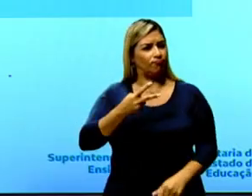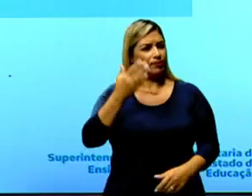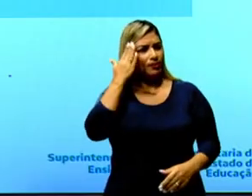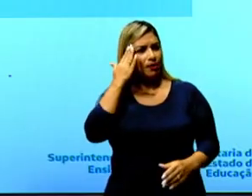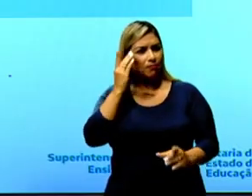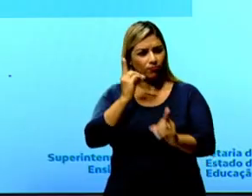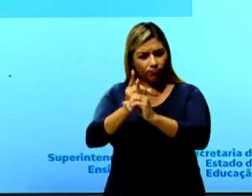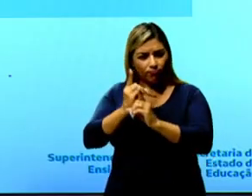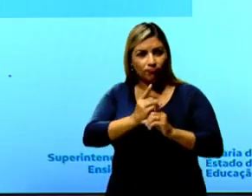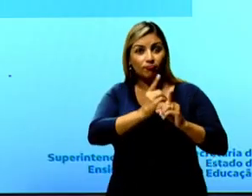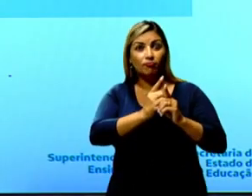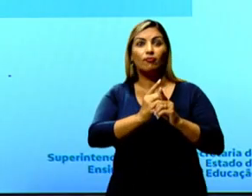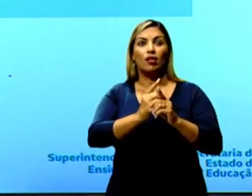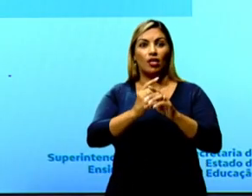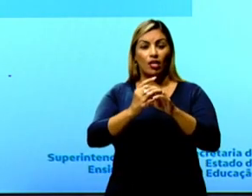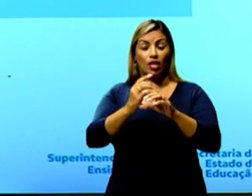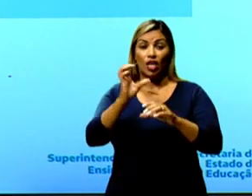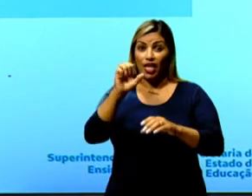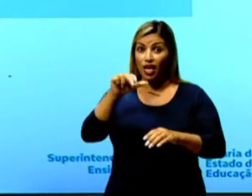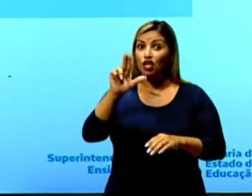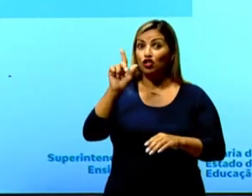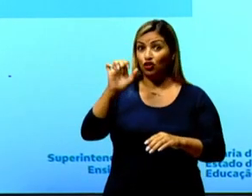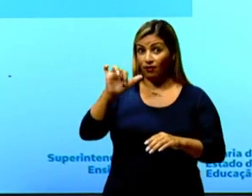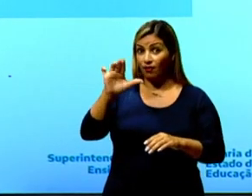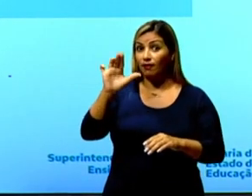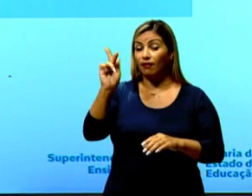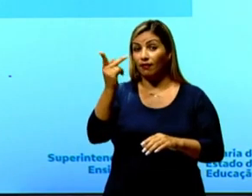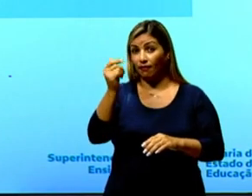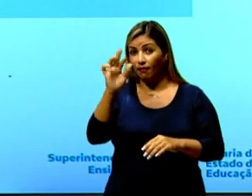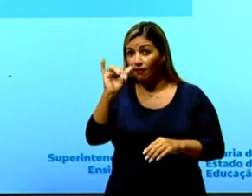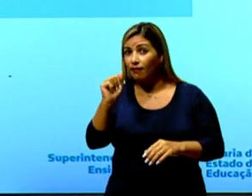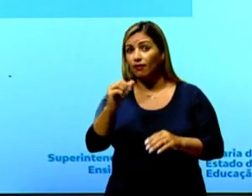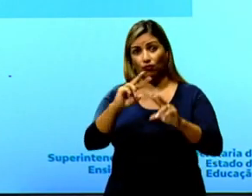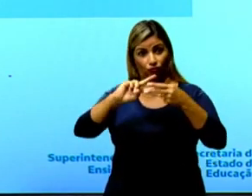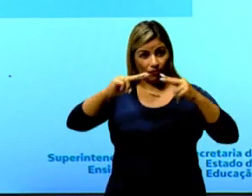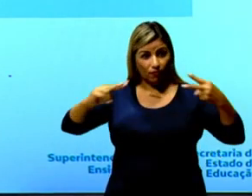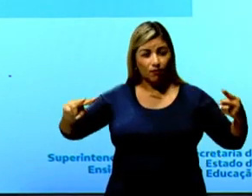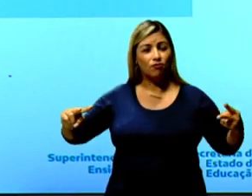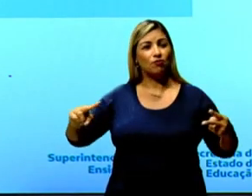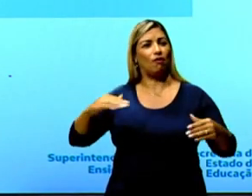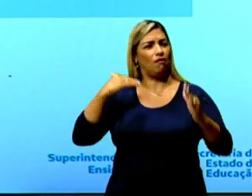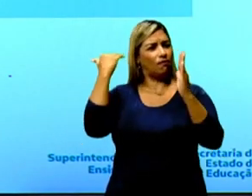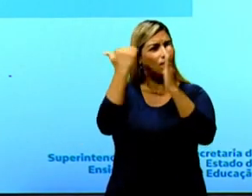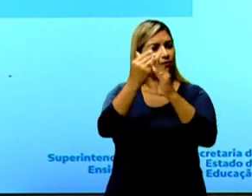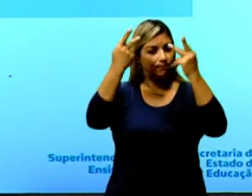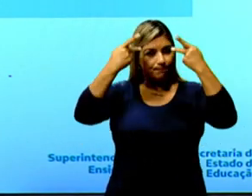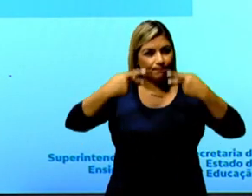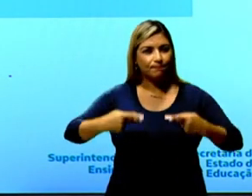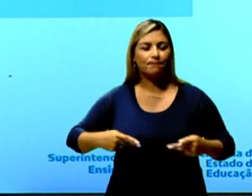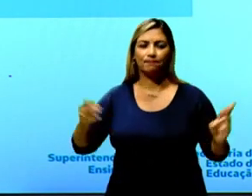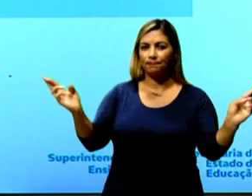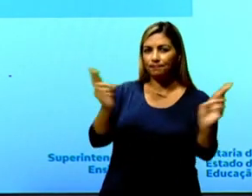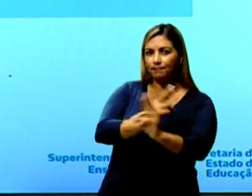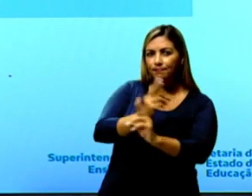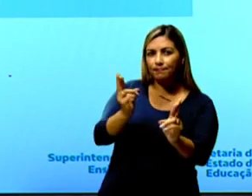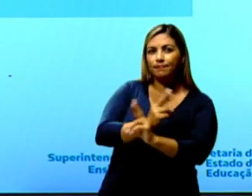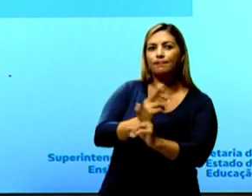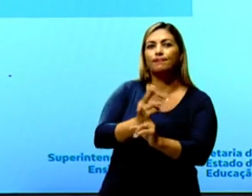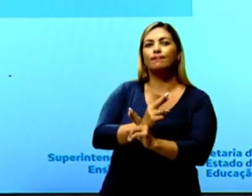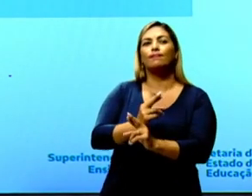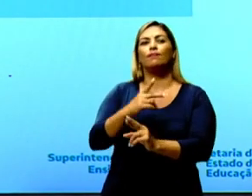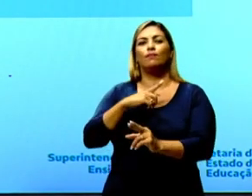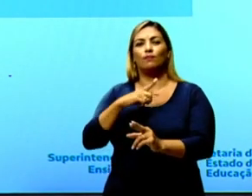a engenharia genética como um grande avanço para a humanidade, relacionando-a com as linhas de